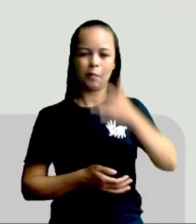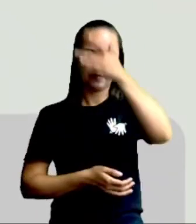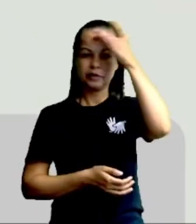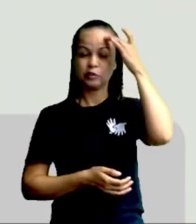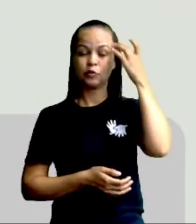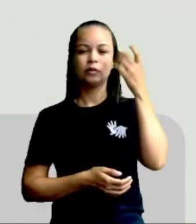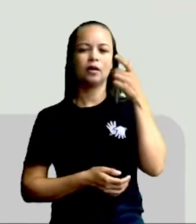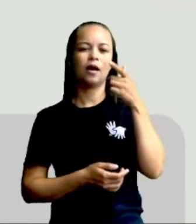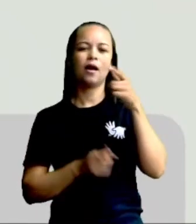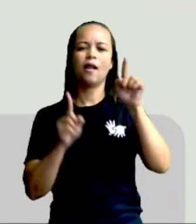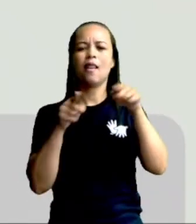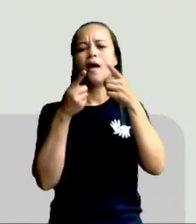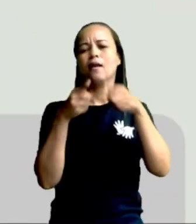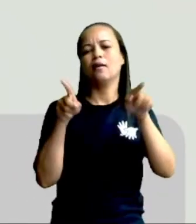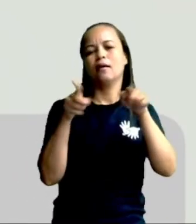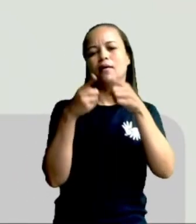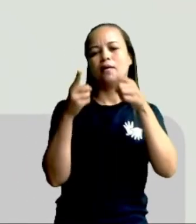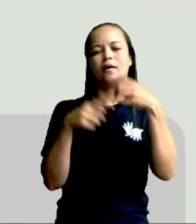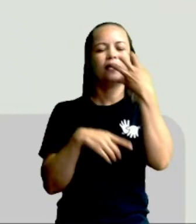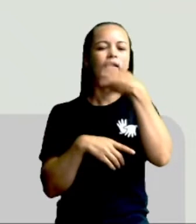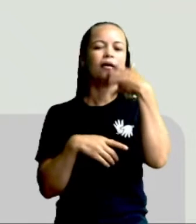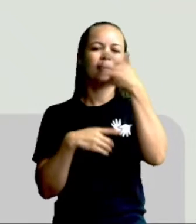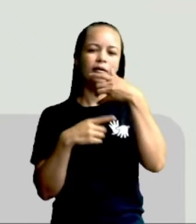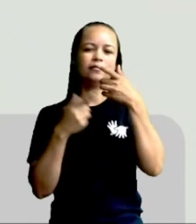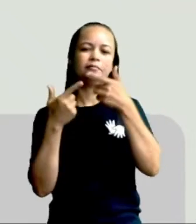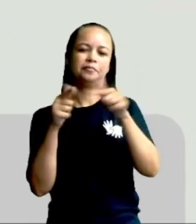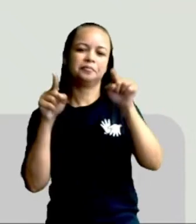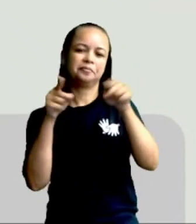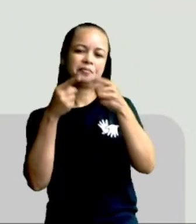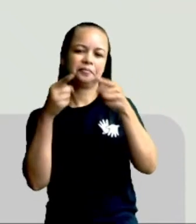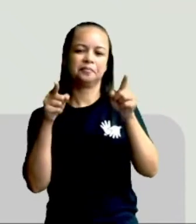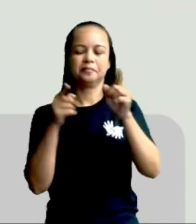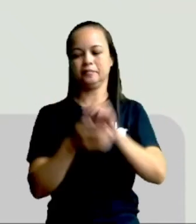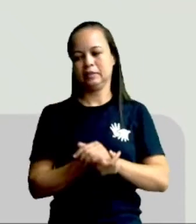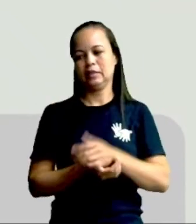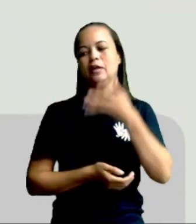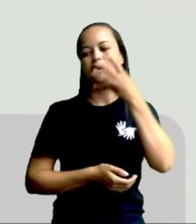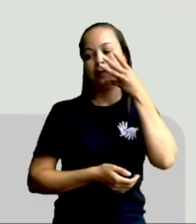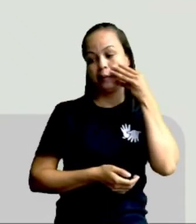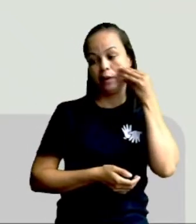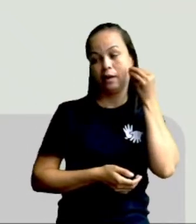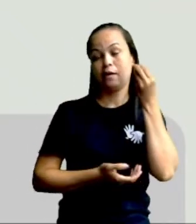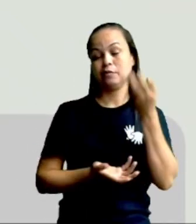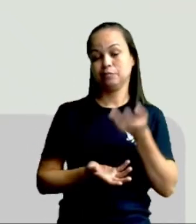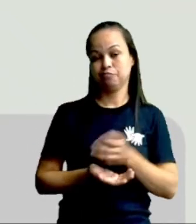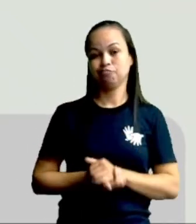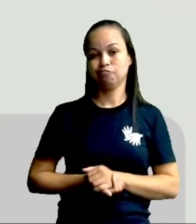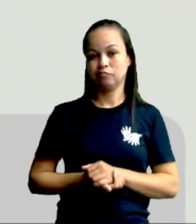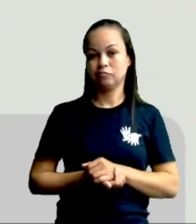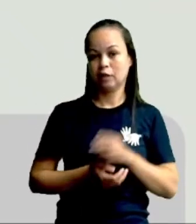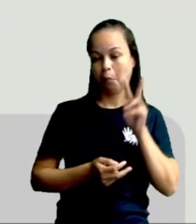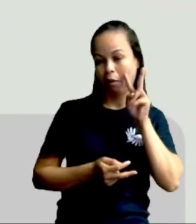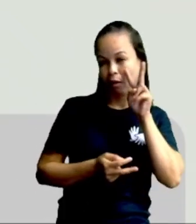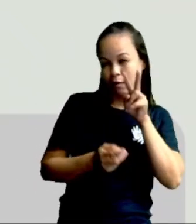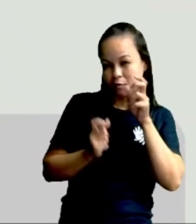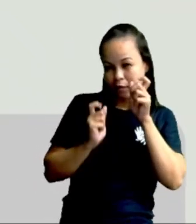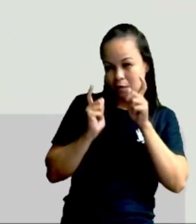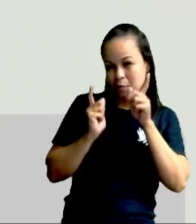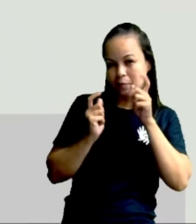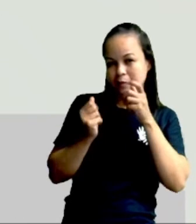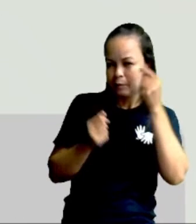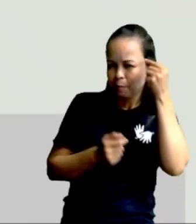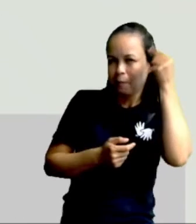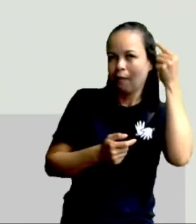Cantando, temos aí a ideia de música, mas alguém cantando um lalala. o Garfield continuou com a mesma expressão, ele pensa